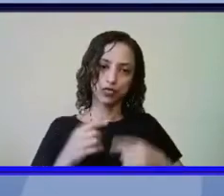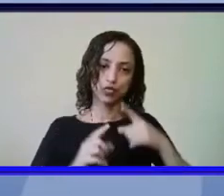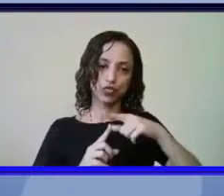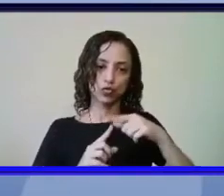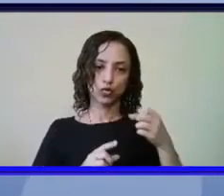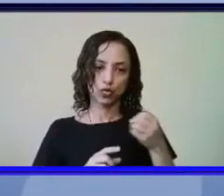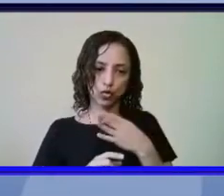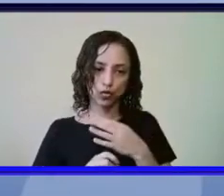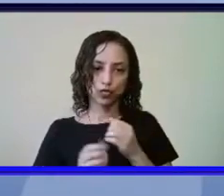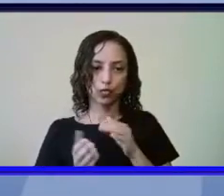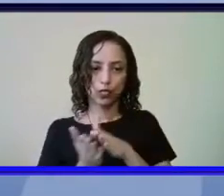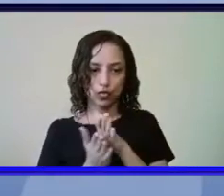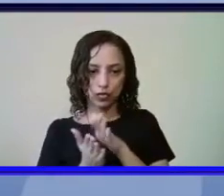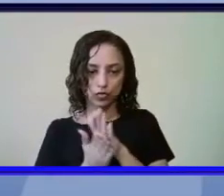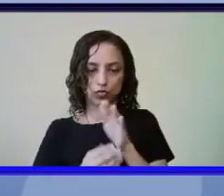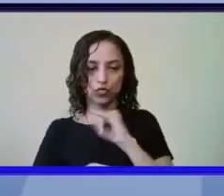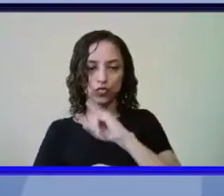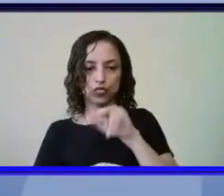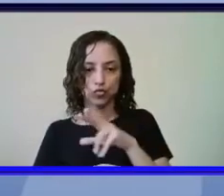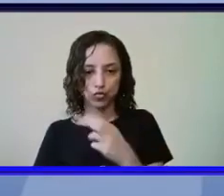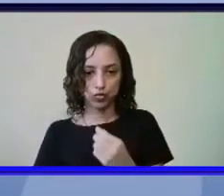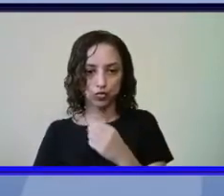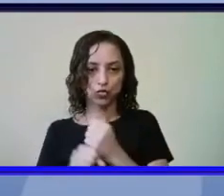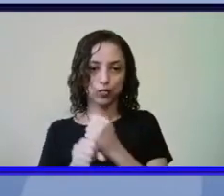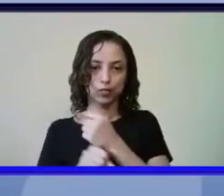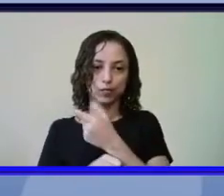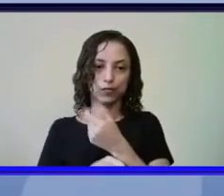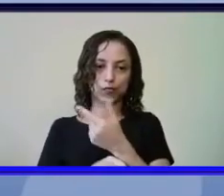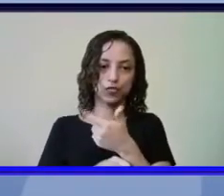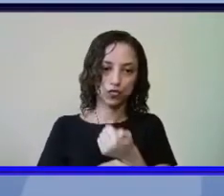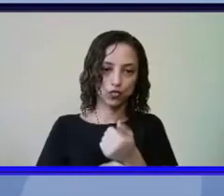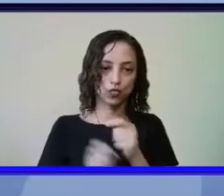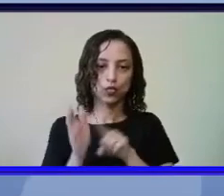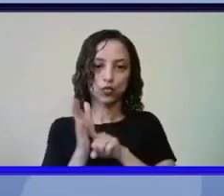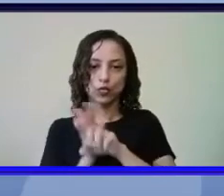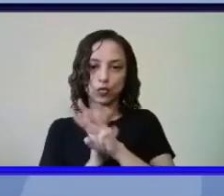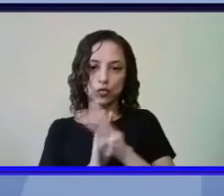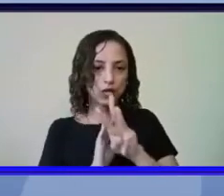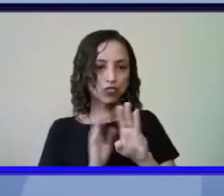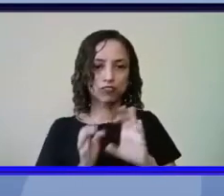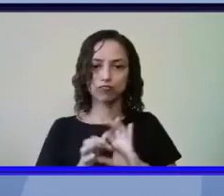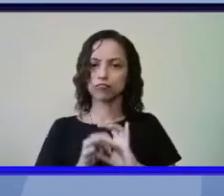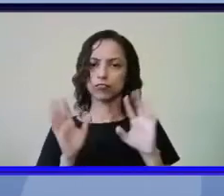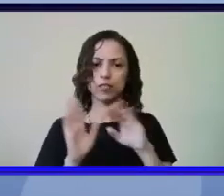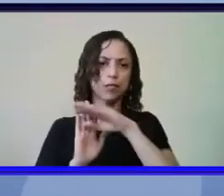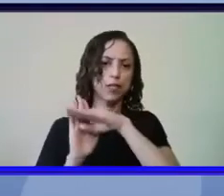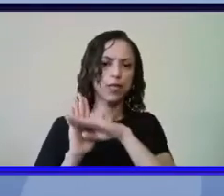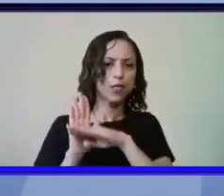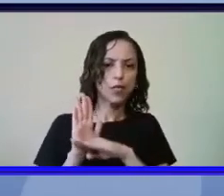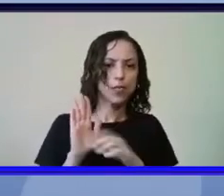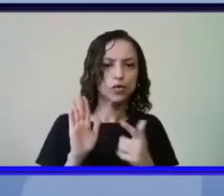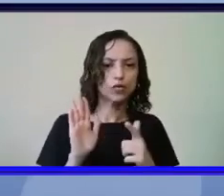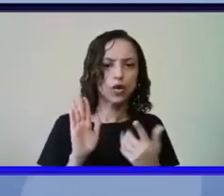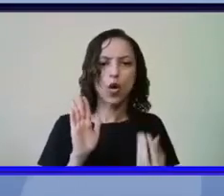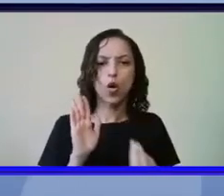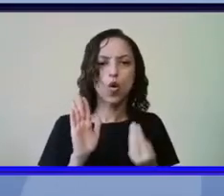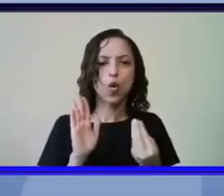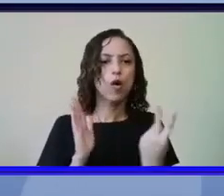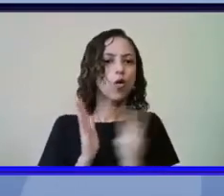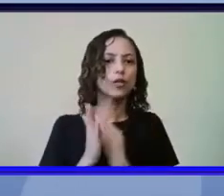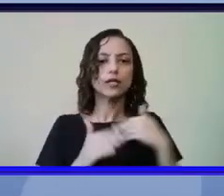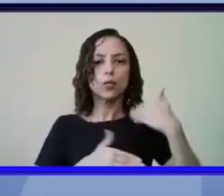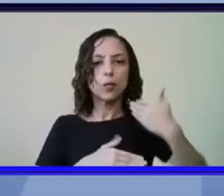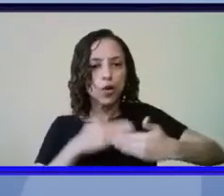em julho de 2021 consultando o site ela ainda não está disponível no catálogo como funciona esse